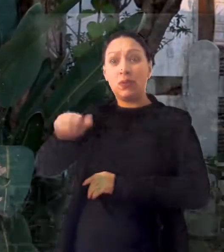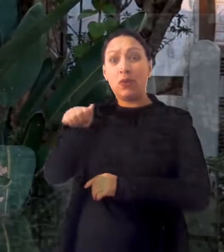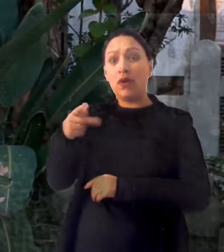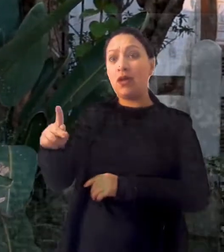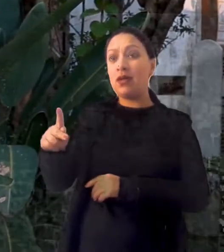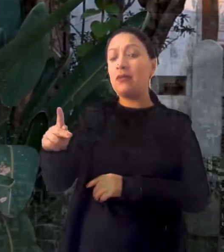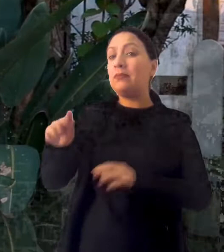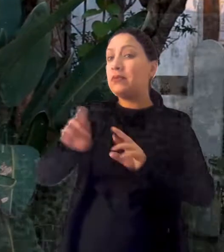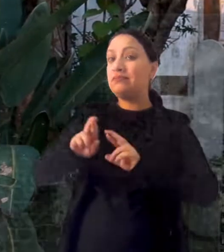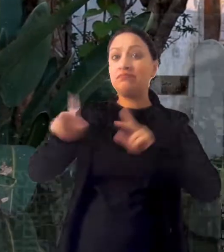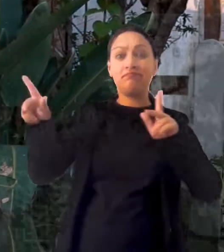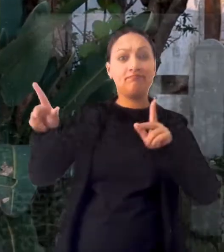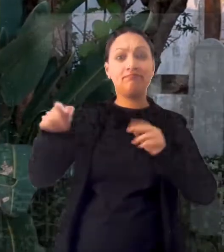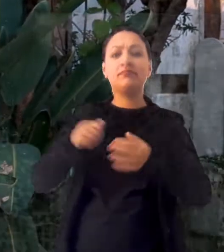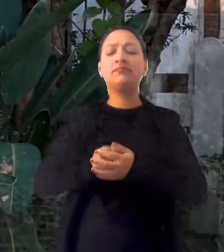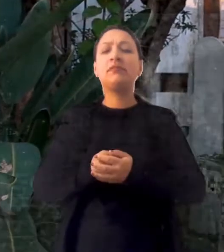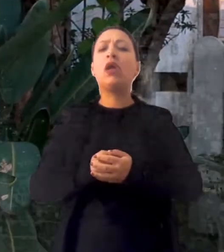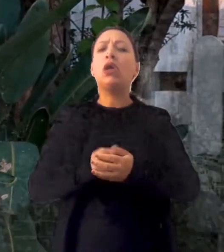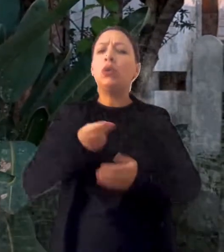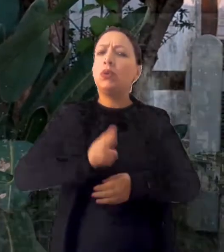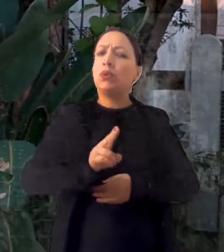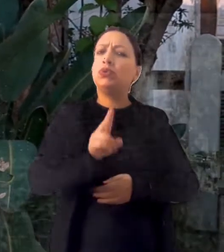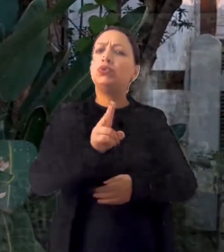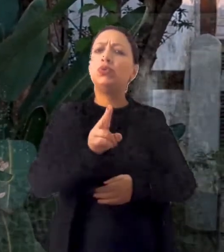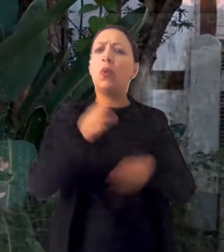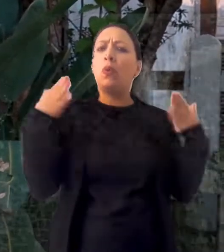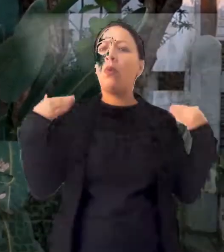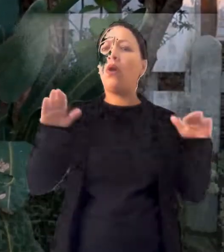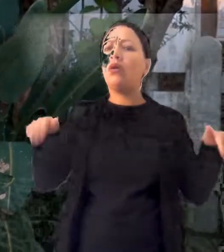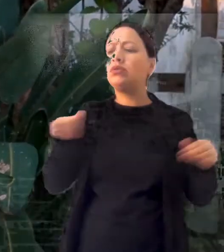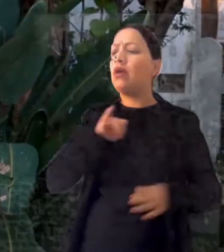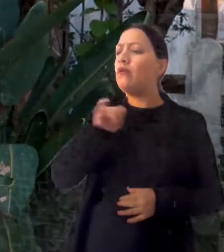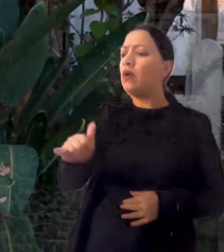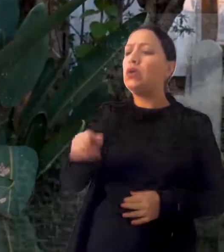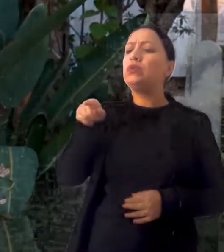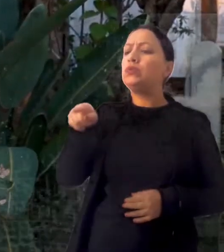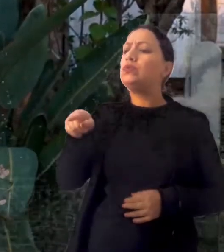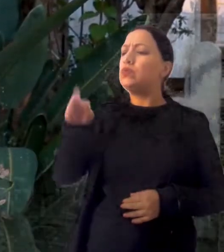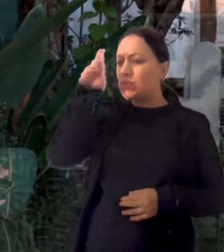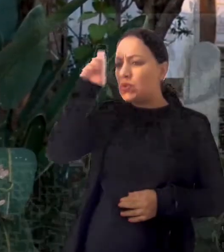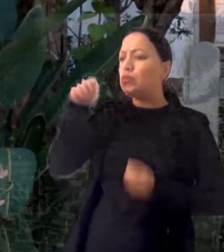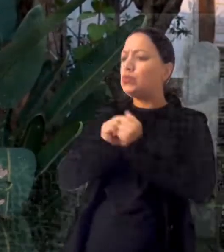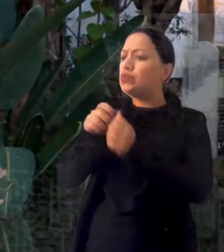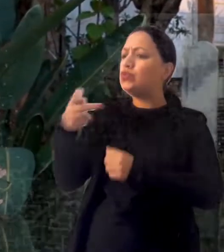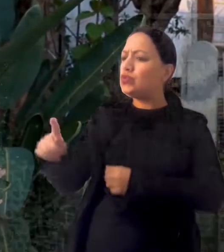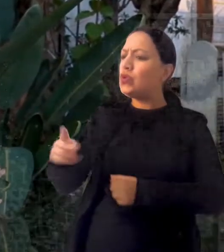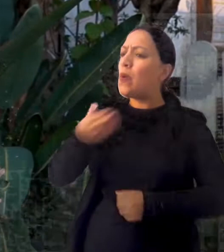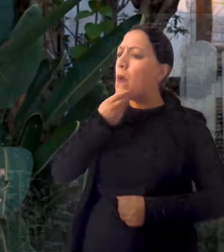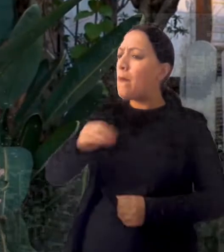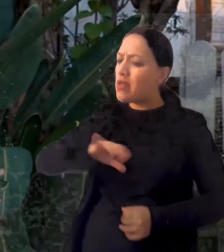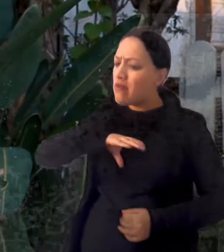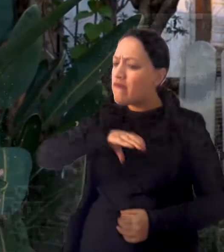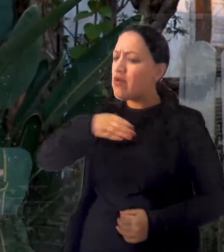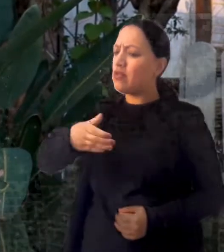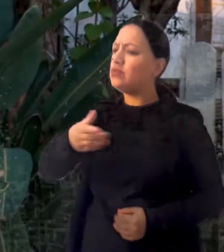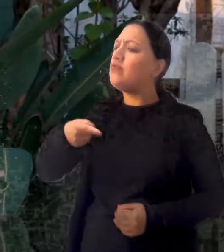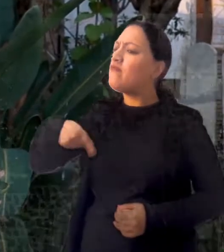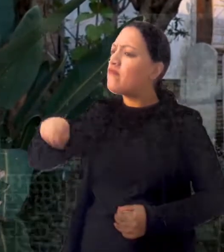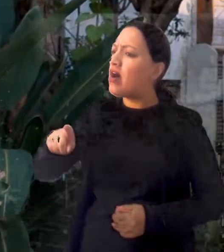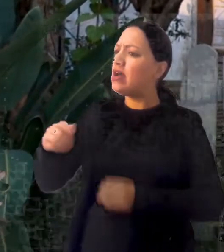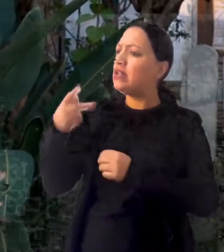essa não era a identidade a qual Deus havia o chamado. Mas o anjo do Senhor vai dizer para ele, que vai dizer no versículo 12, vai dizer, Senhor é contigo, homem valente.